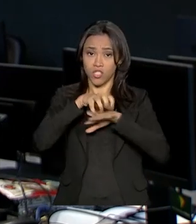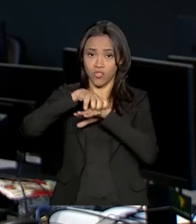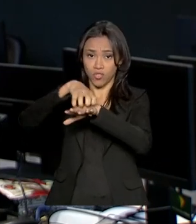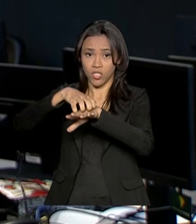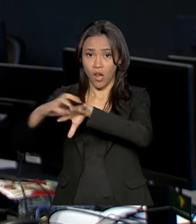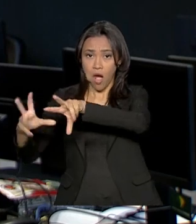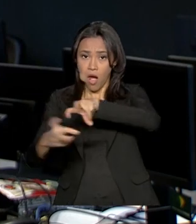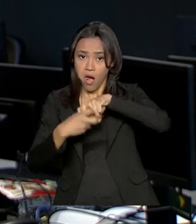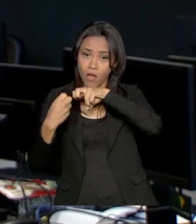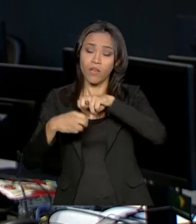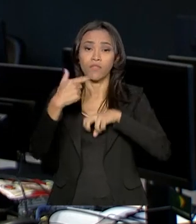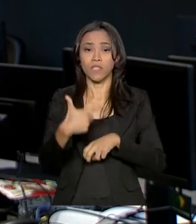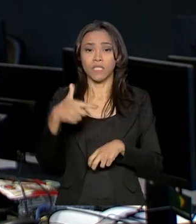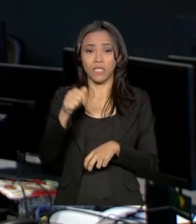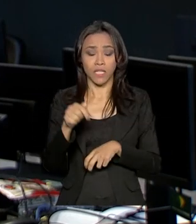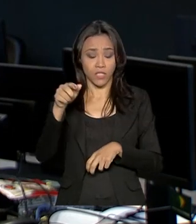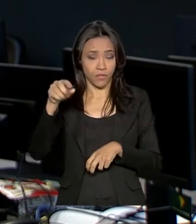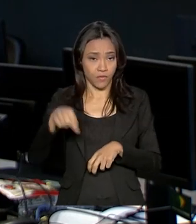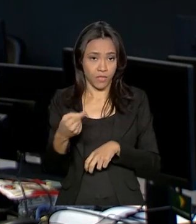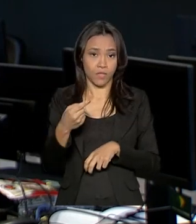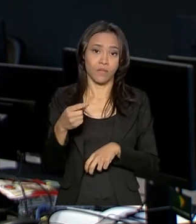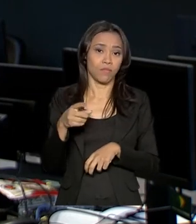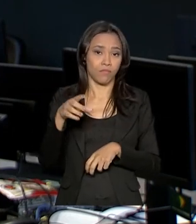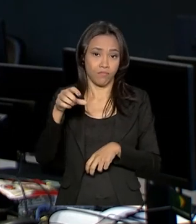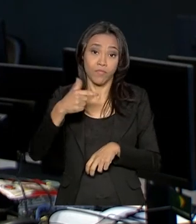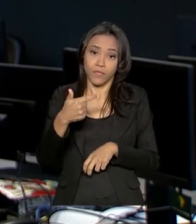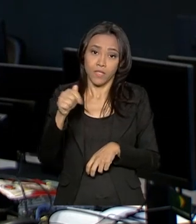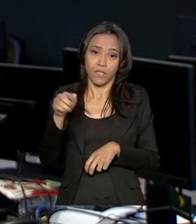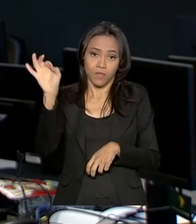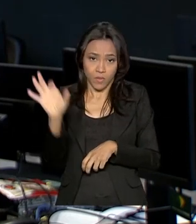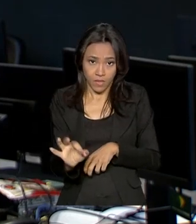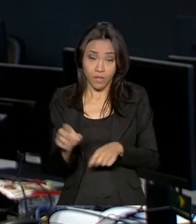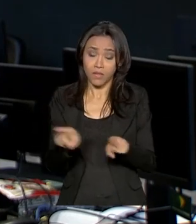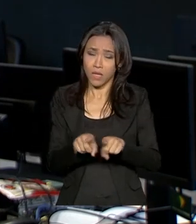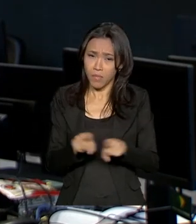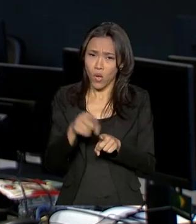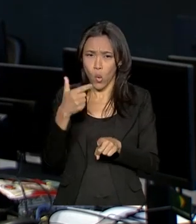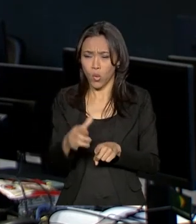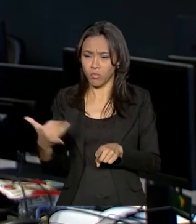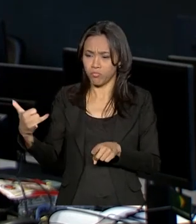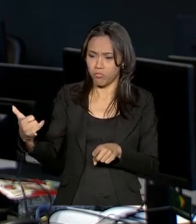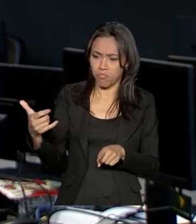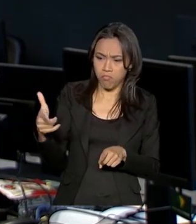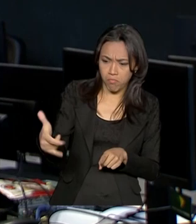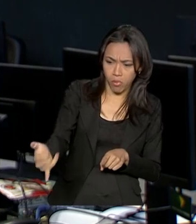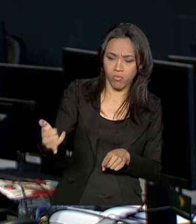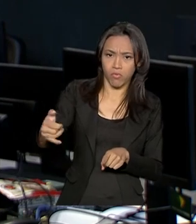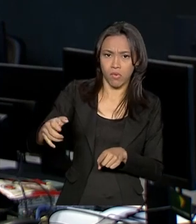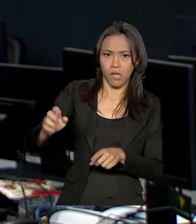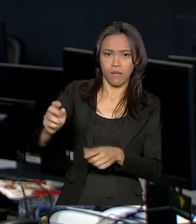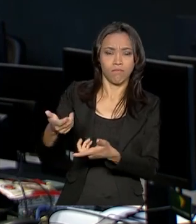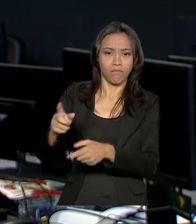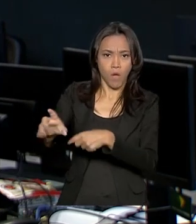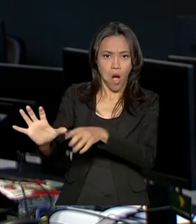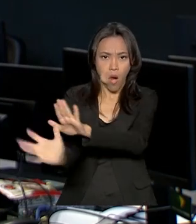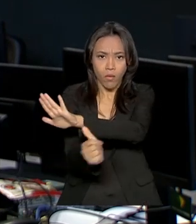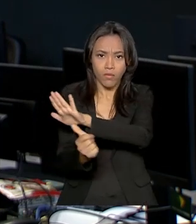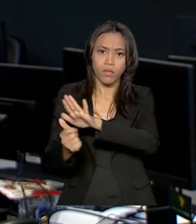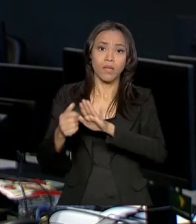,7%. A violência contra a pessoa também apresentou redução. Roubo seguido de morte, caiu 23